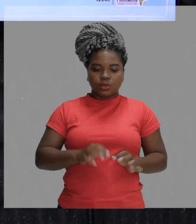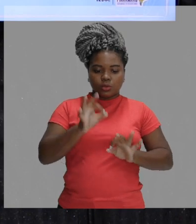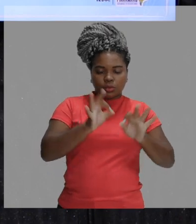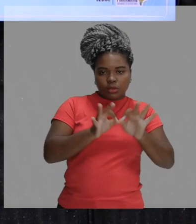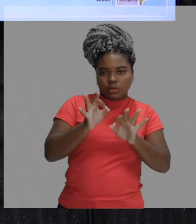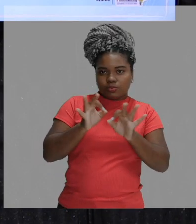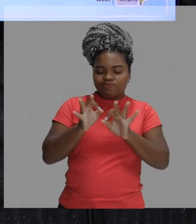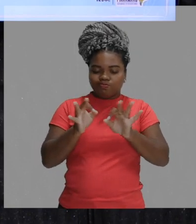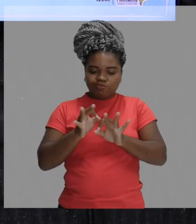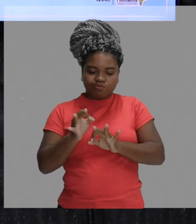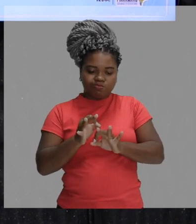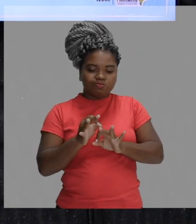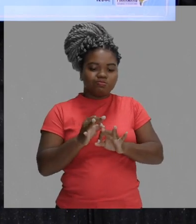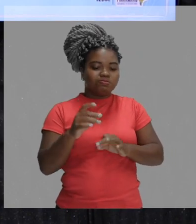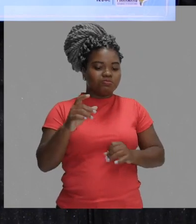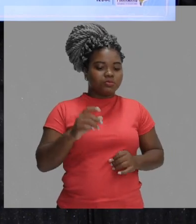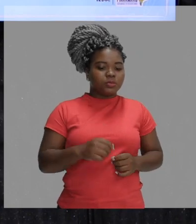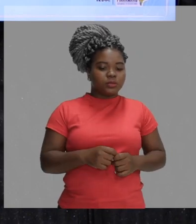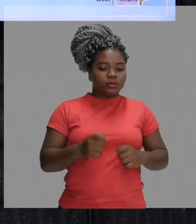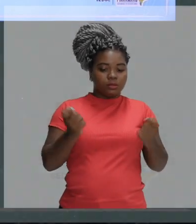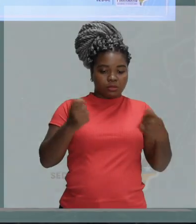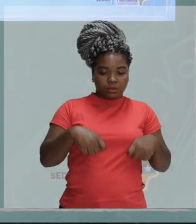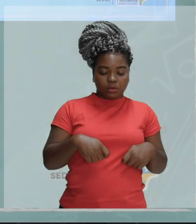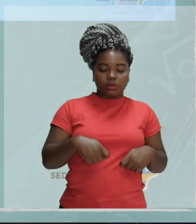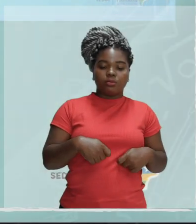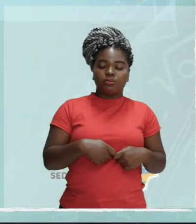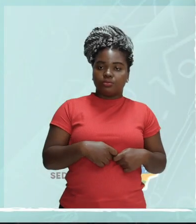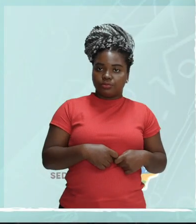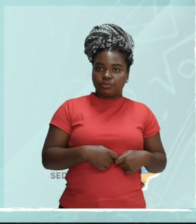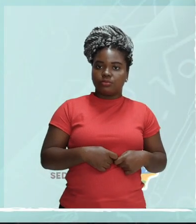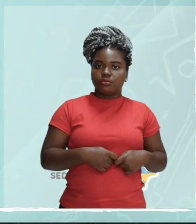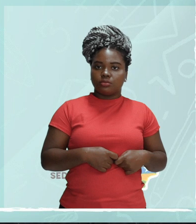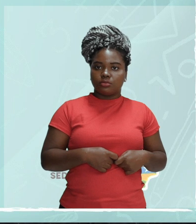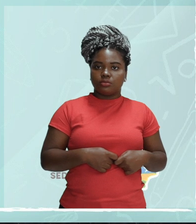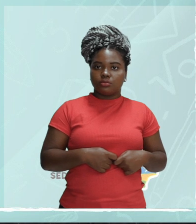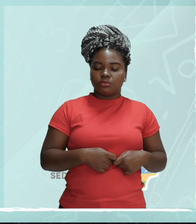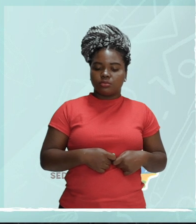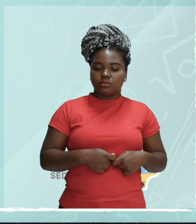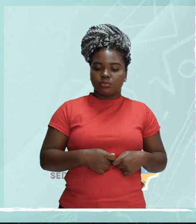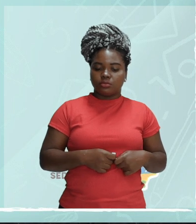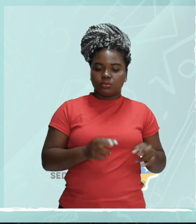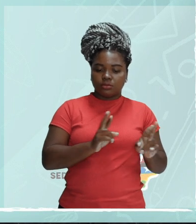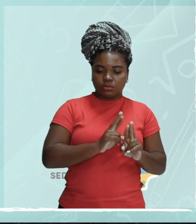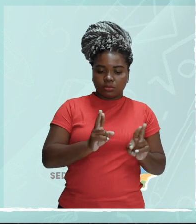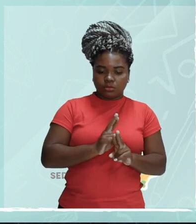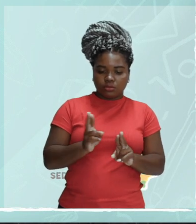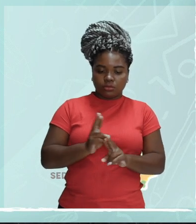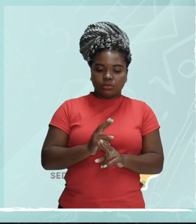Fazendo a razão que é o que ele pede fazer a razão entre eles